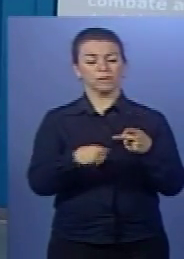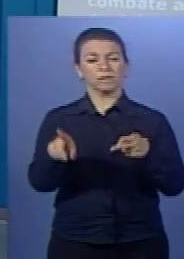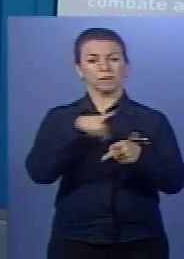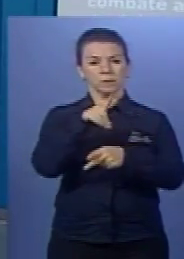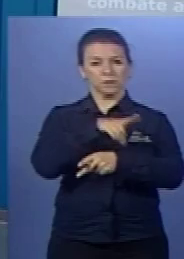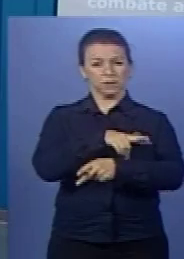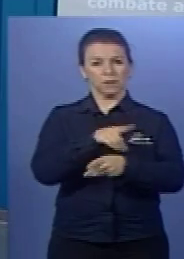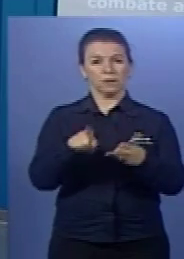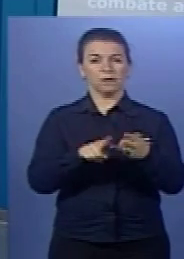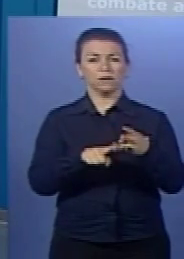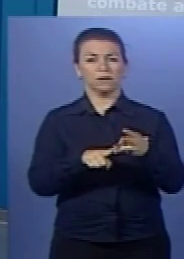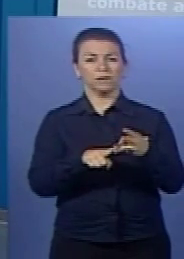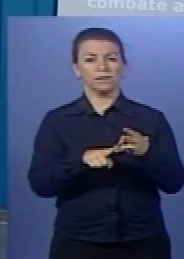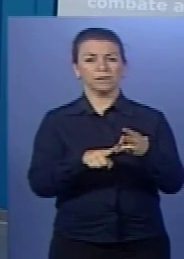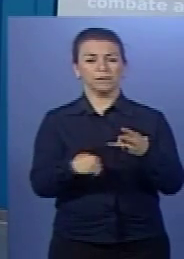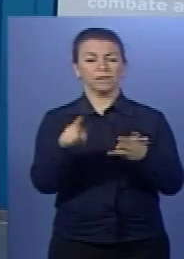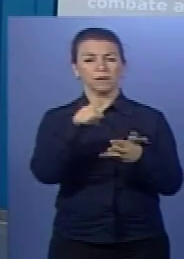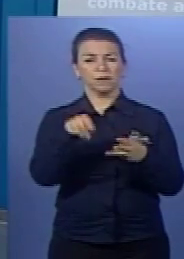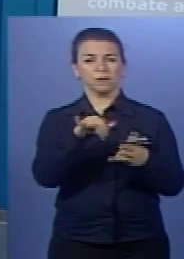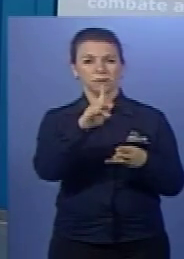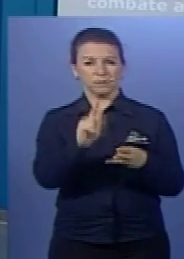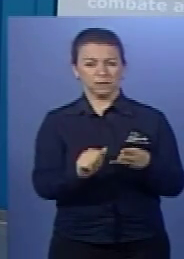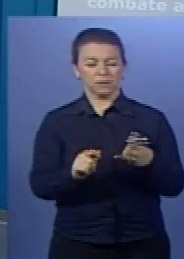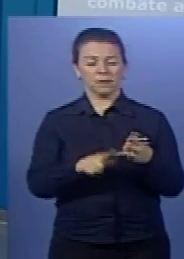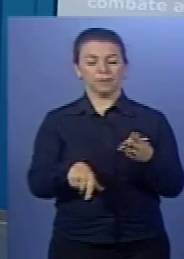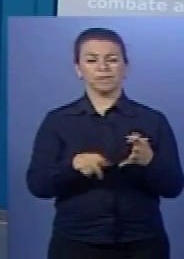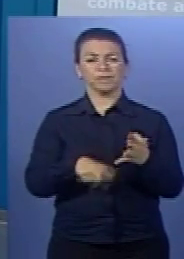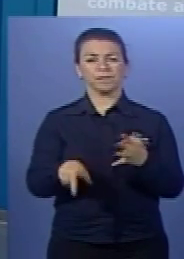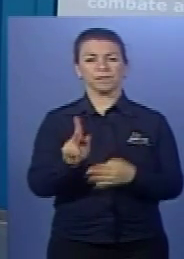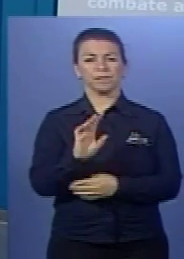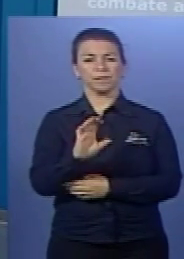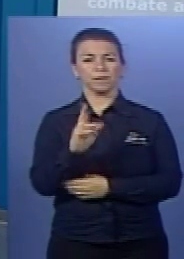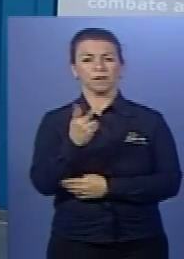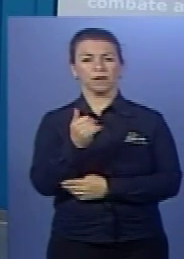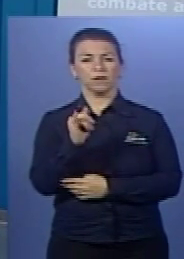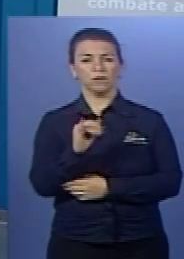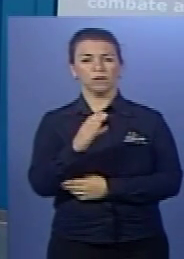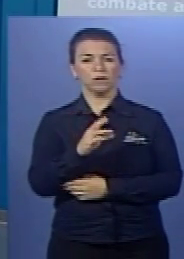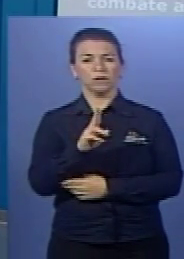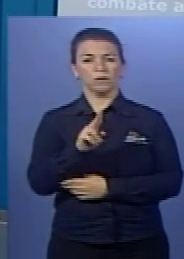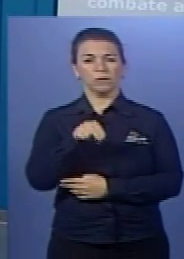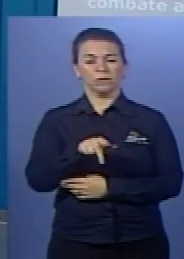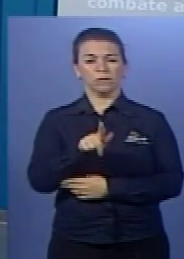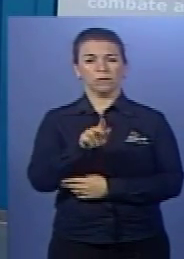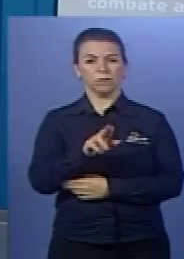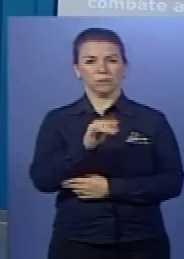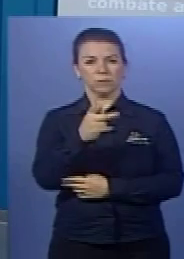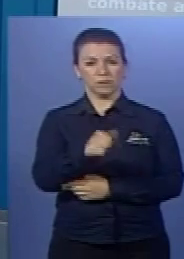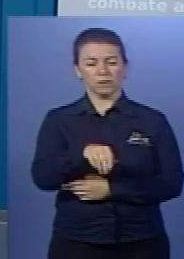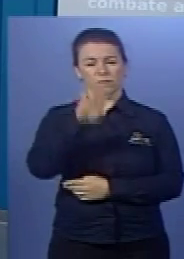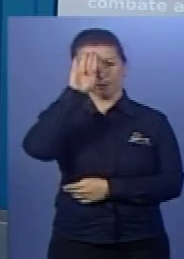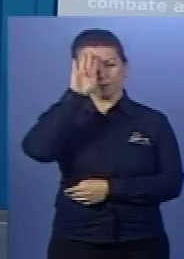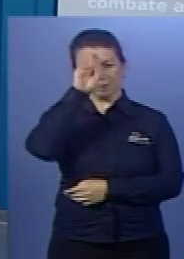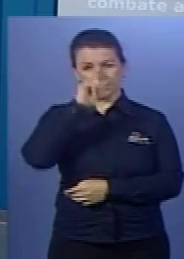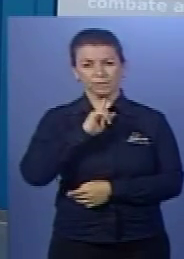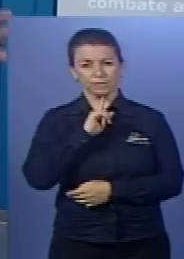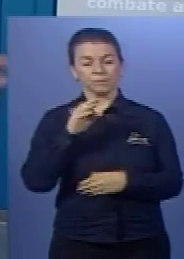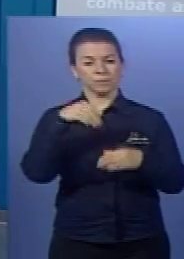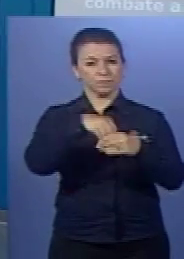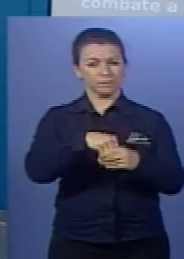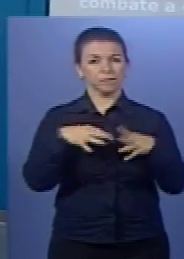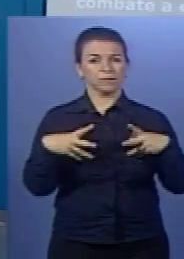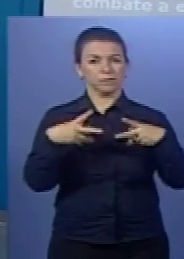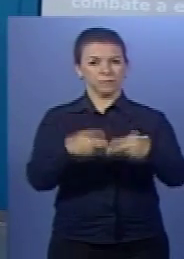dengue, zika, chikungunya e febre amarela. Importante, dá dentro